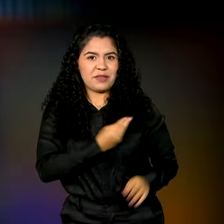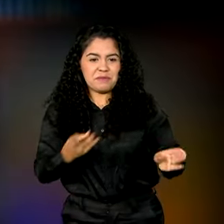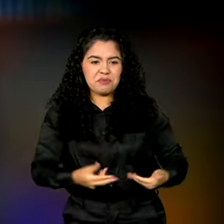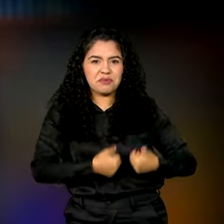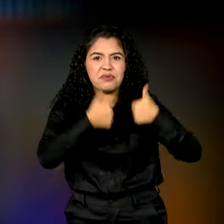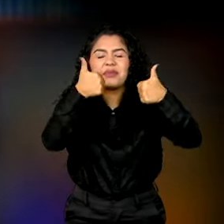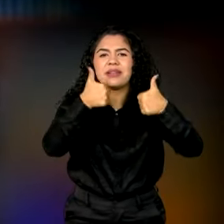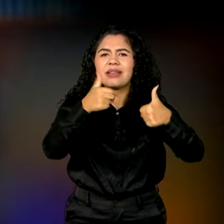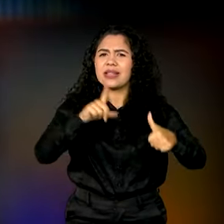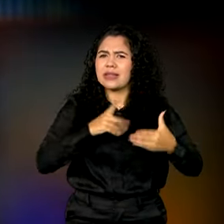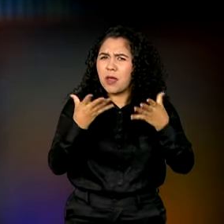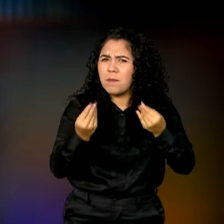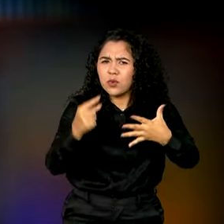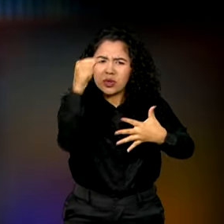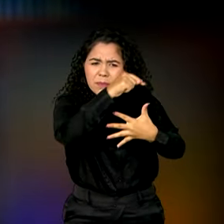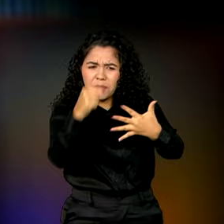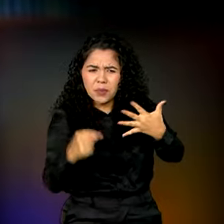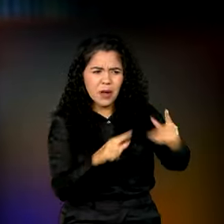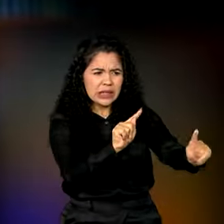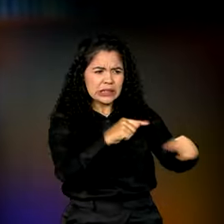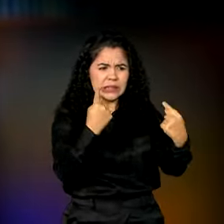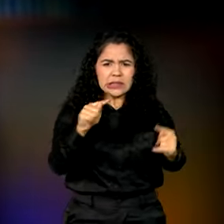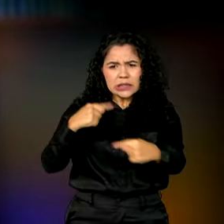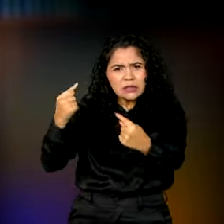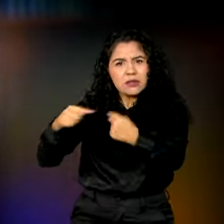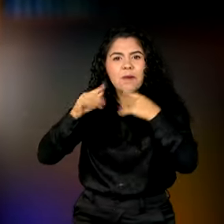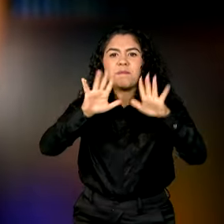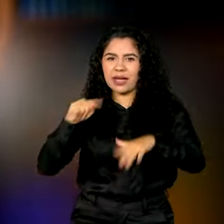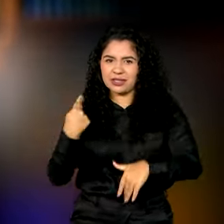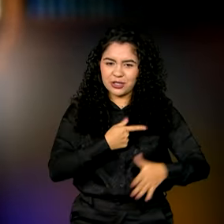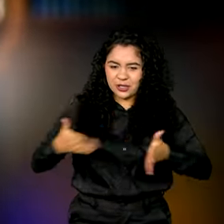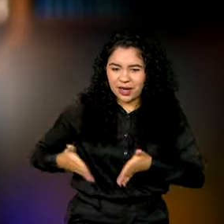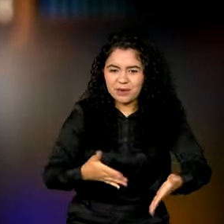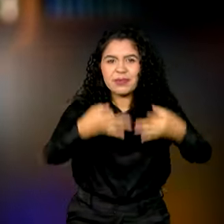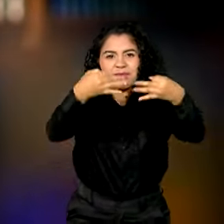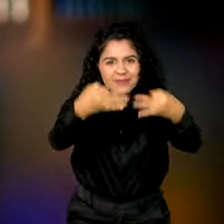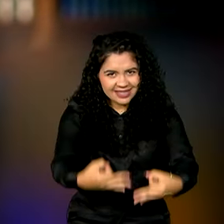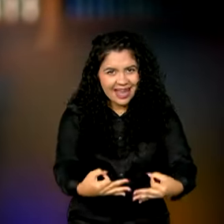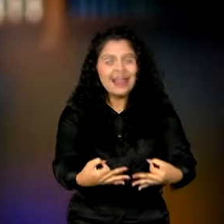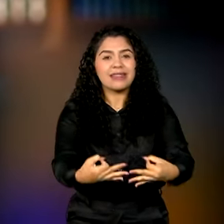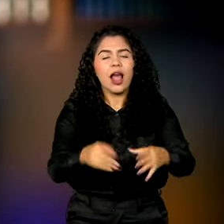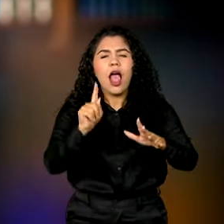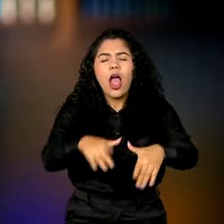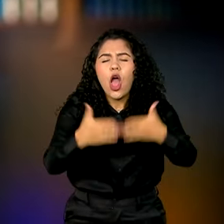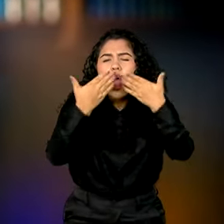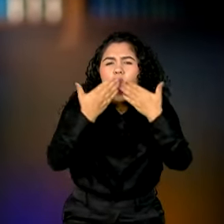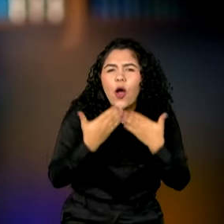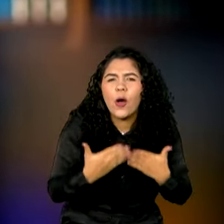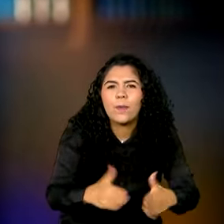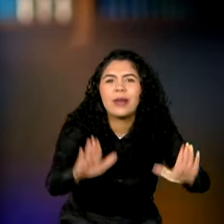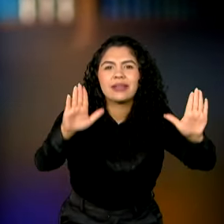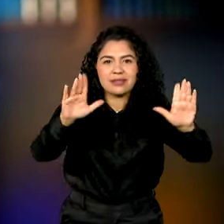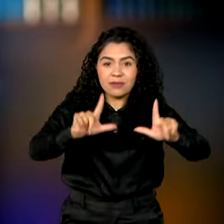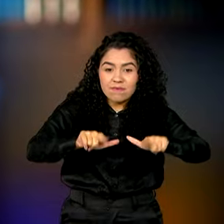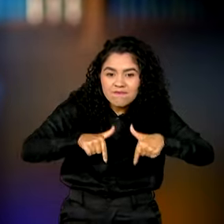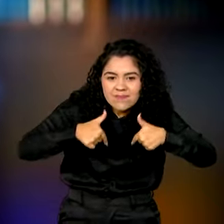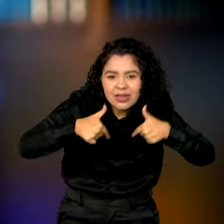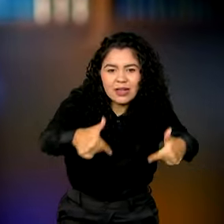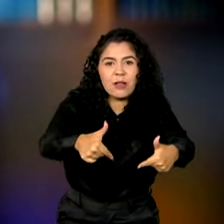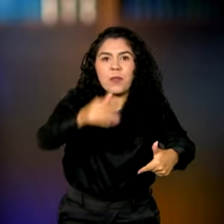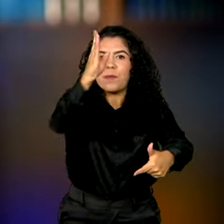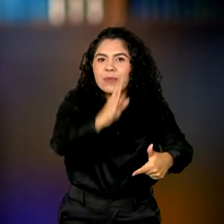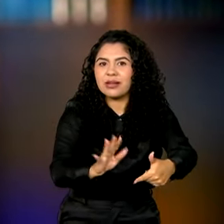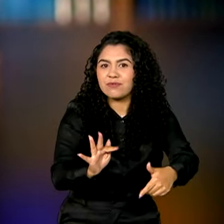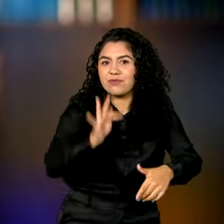Temos muito desafio pela frente, mas estamos no rumo certo. É o começo de uma caminhada para um Brasil